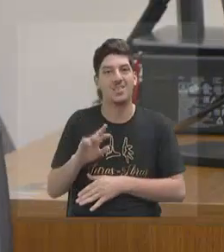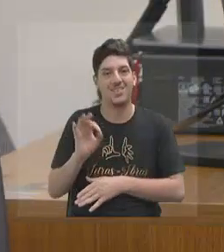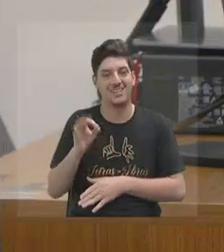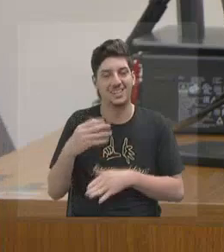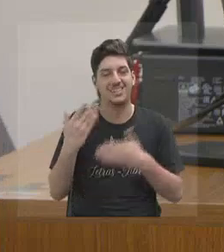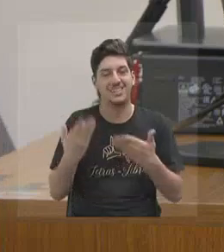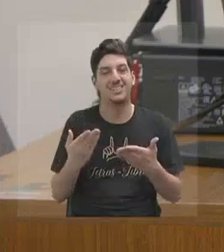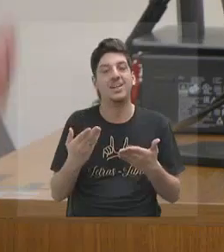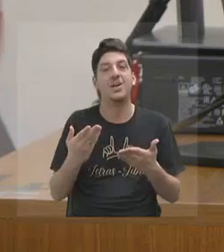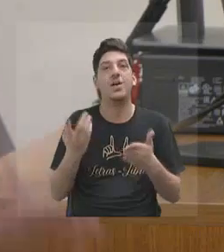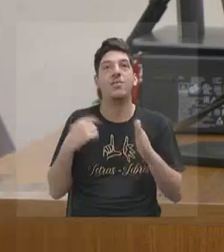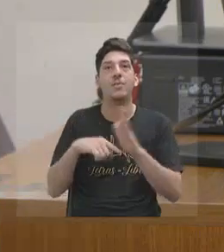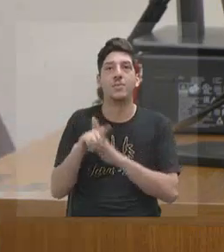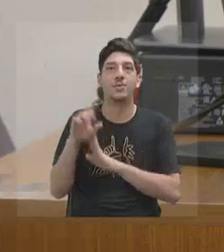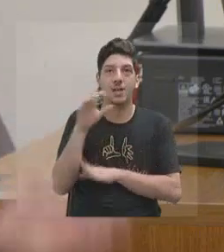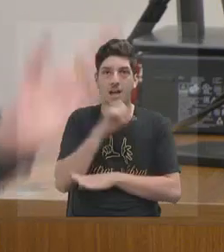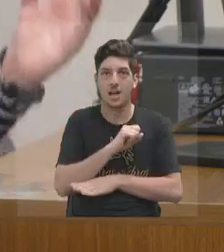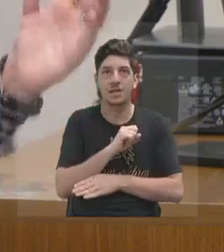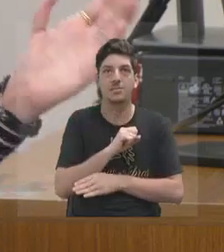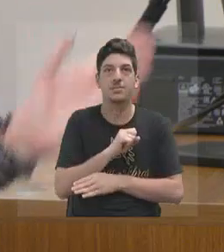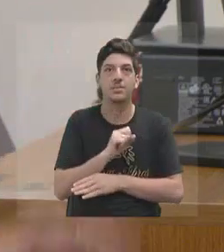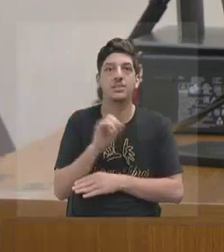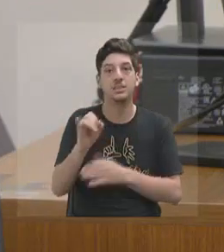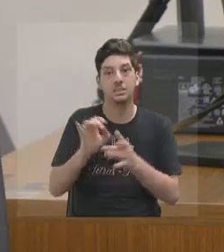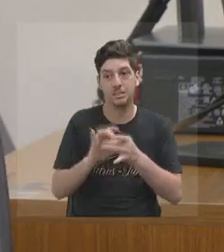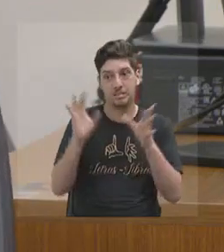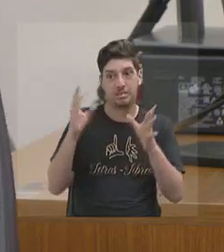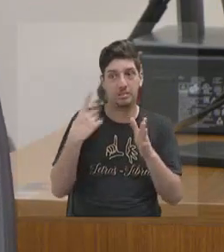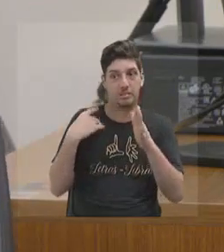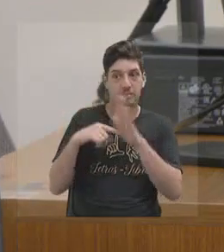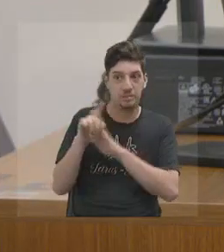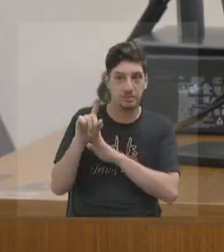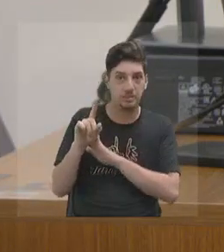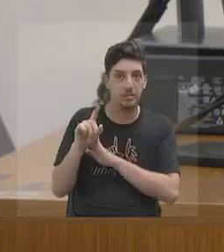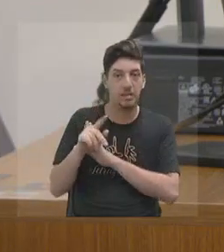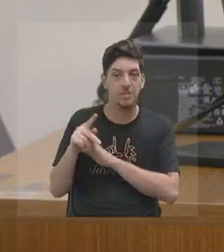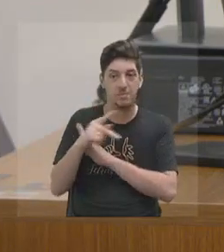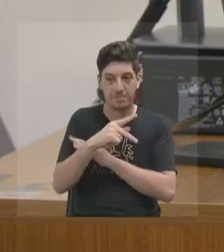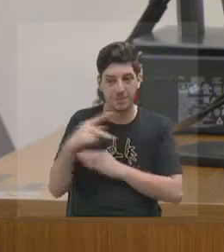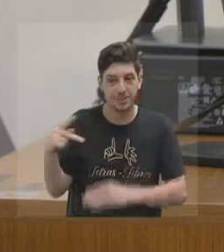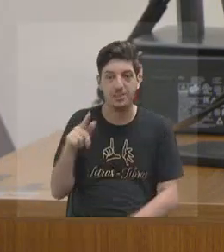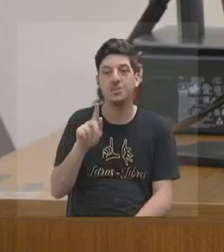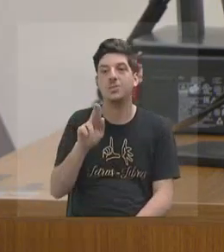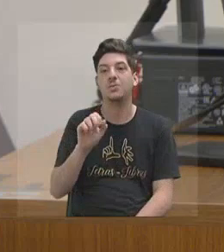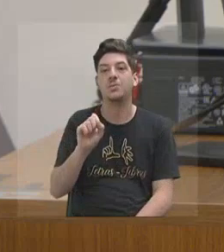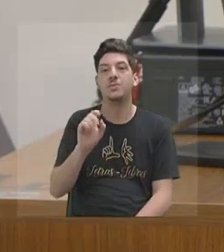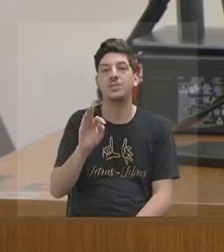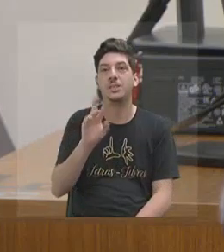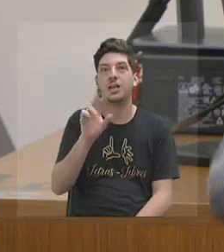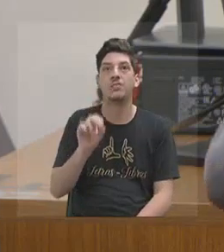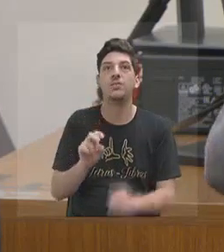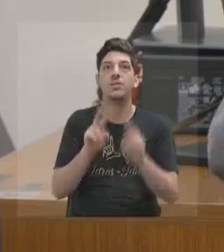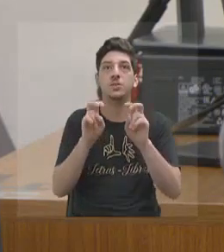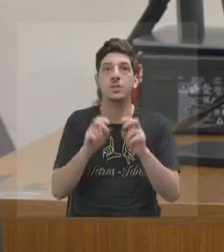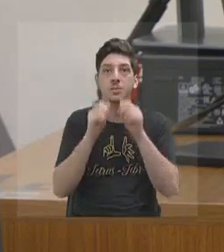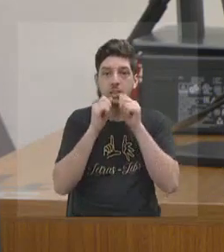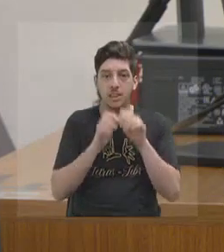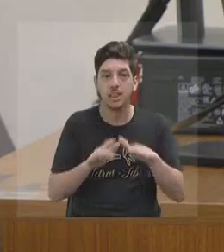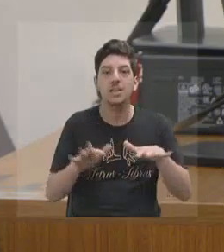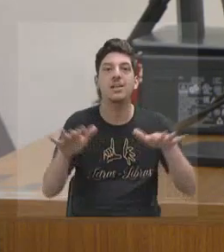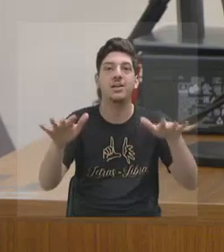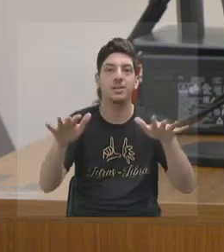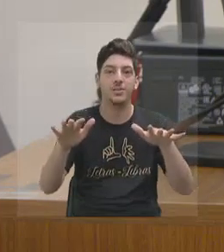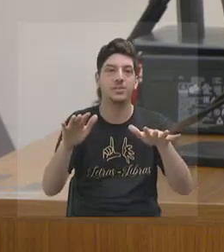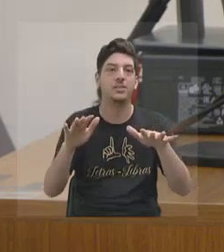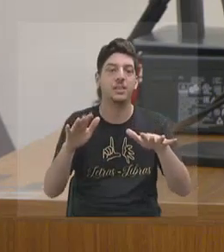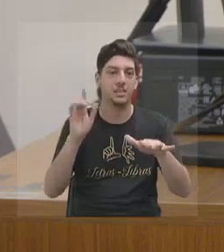Então, eu quero fazer uma pergunta aqui, se o senhor me permite, para o nosso presidente Gustavo, sobre a interiorização, que é algo muito importante,